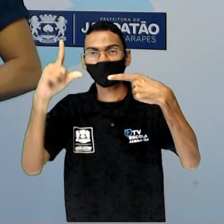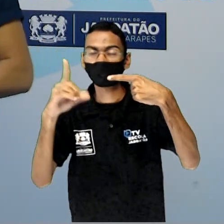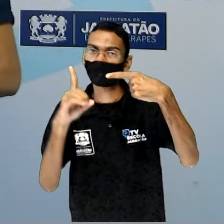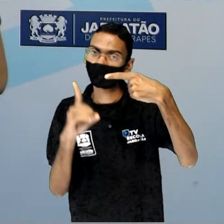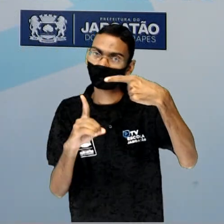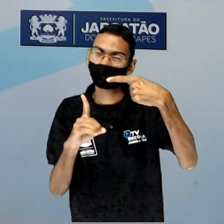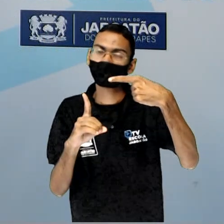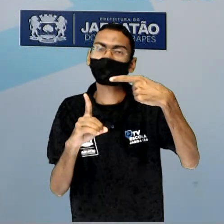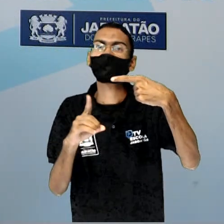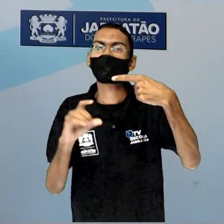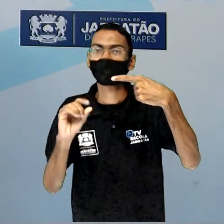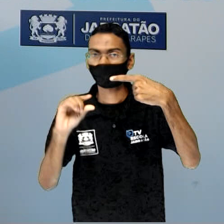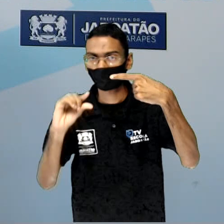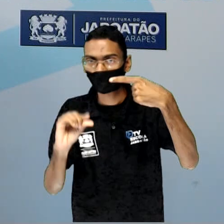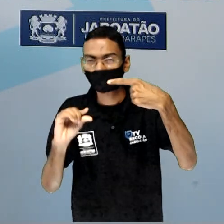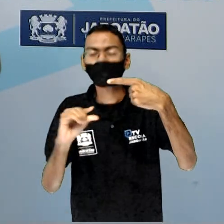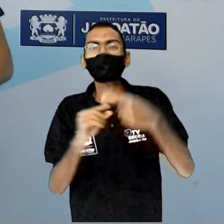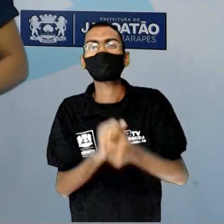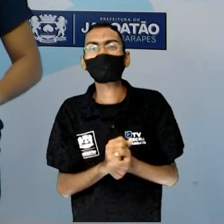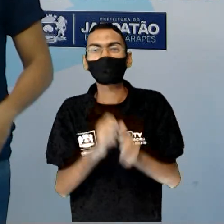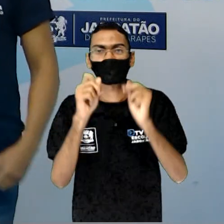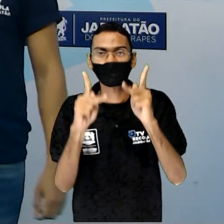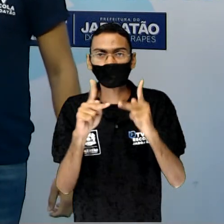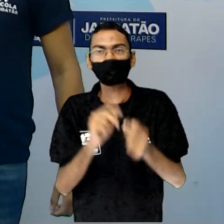temos aqui uma fração imprópria.